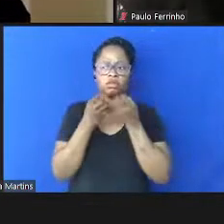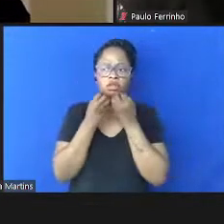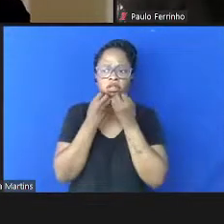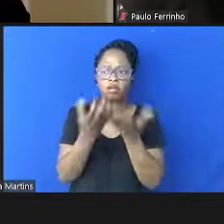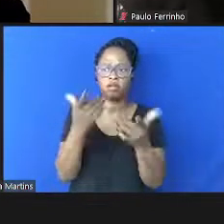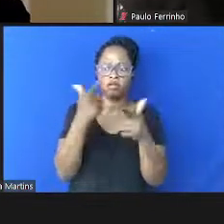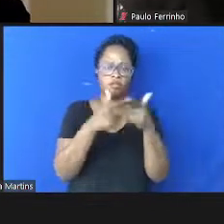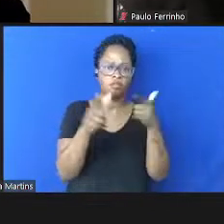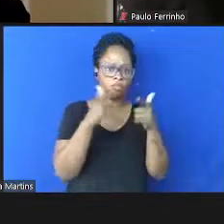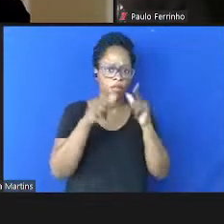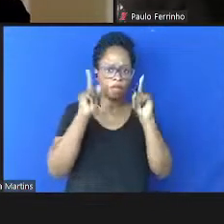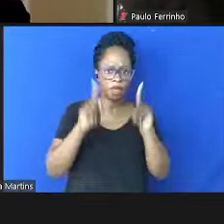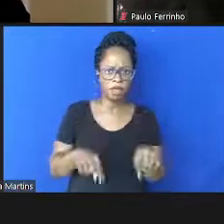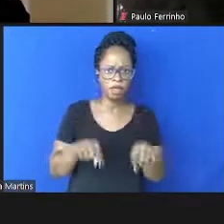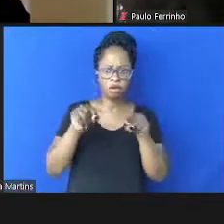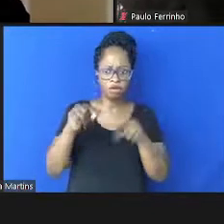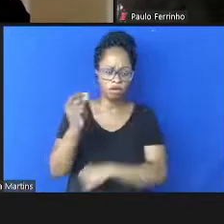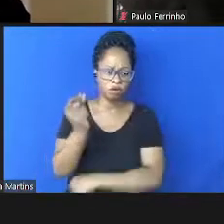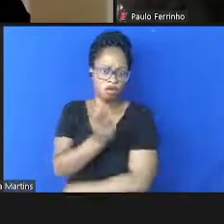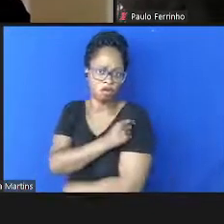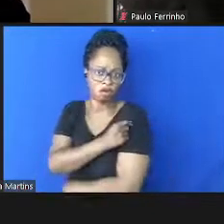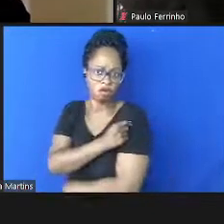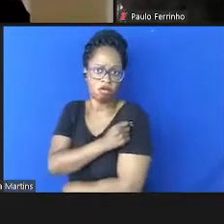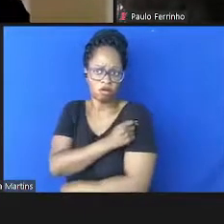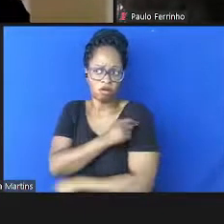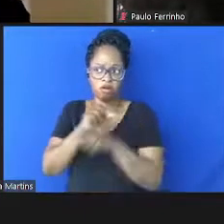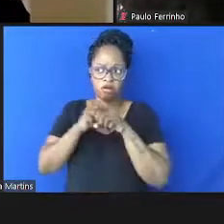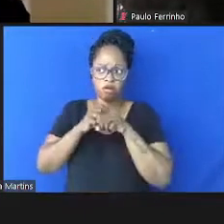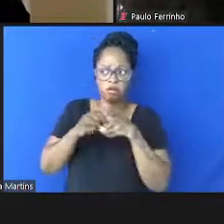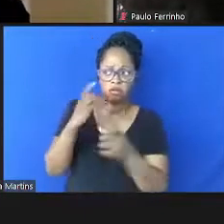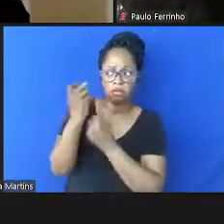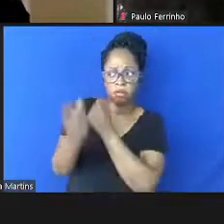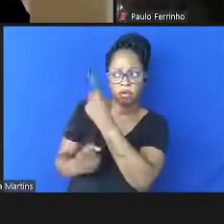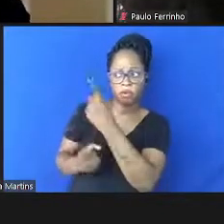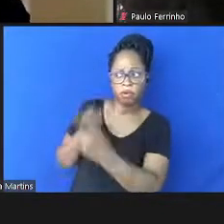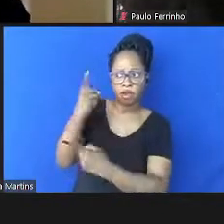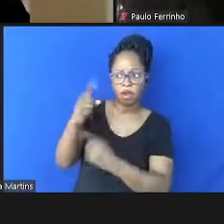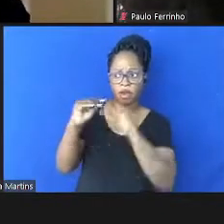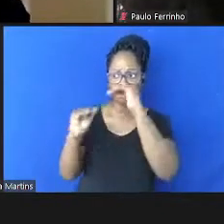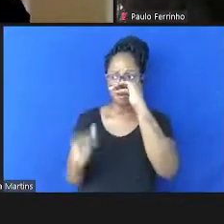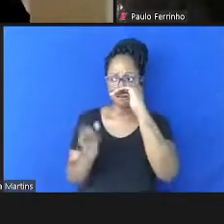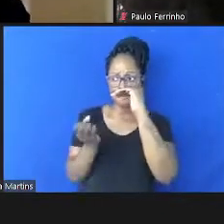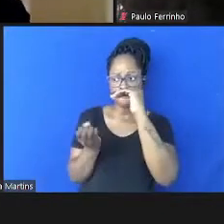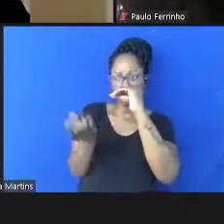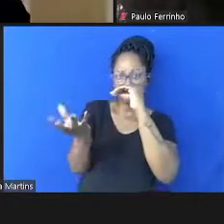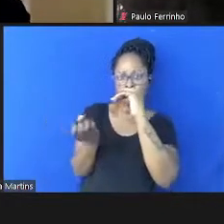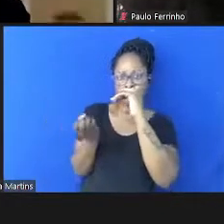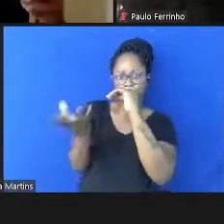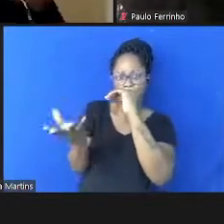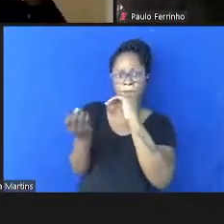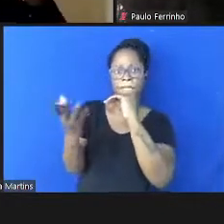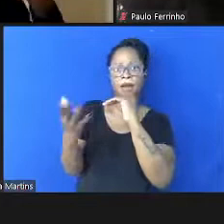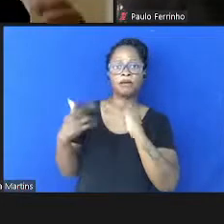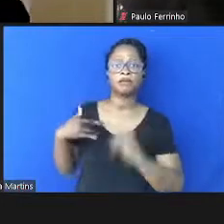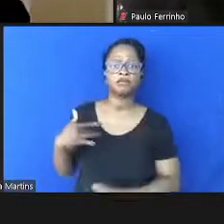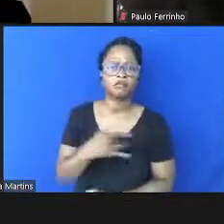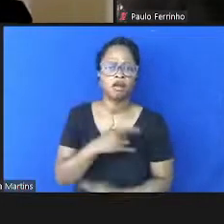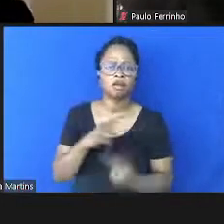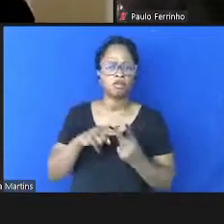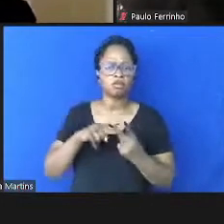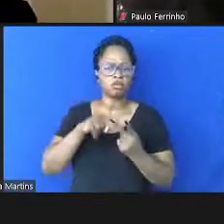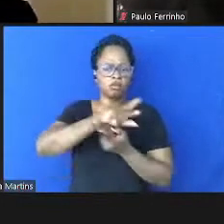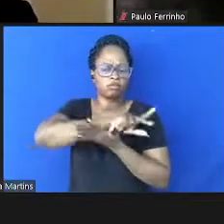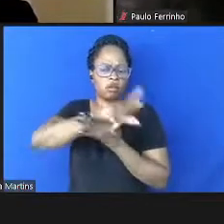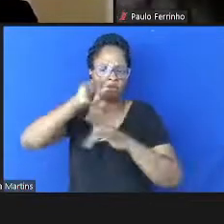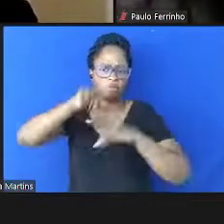das vacinas, ou na má distribuição, na distribuição assimétrica, dos vários insumos da saúde, dos vários produtos,